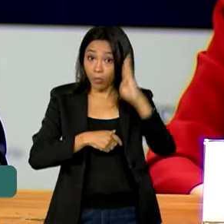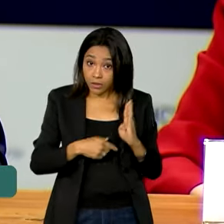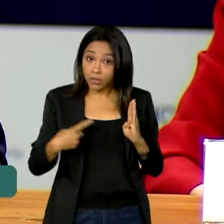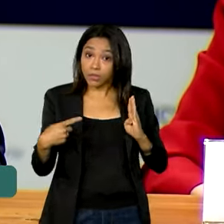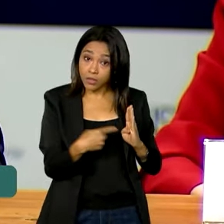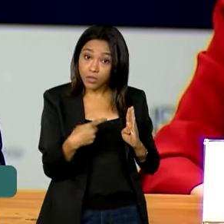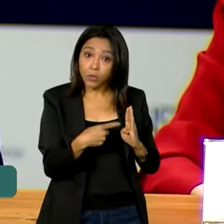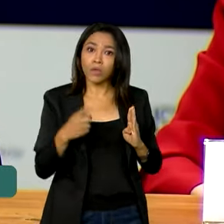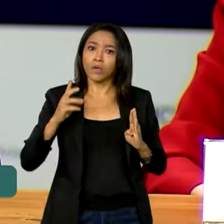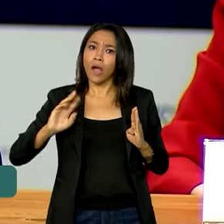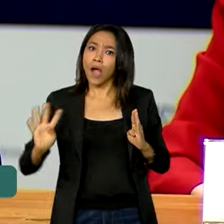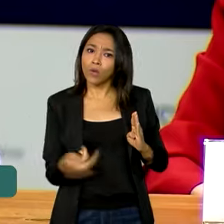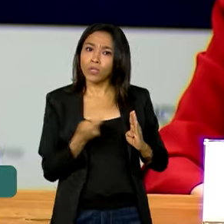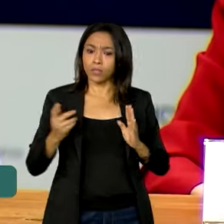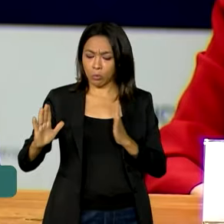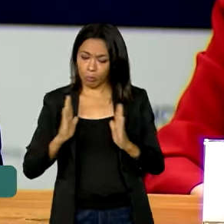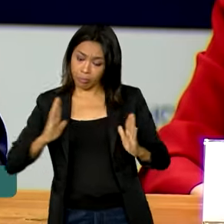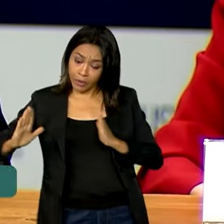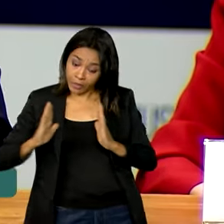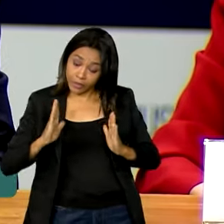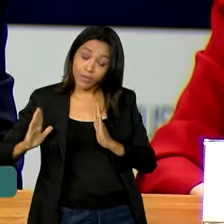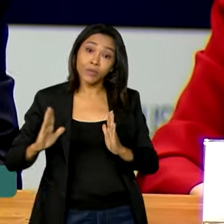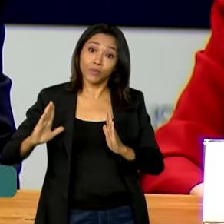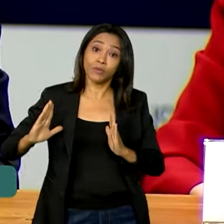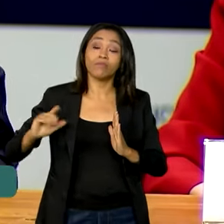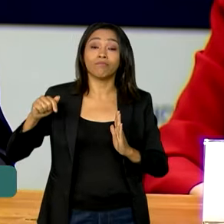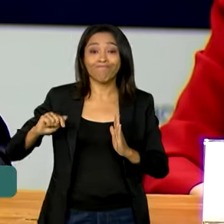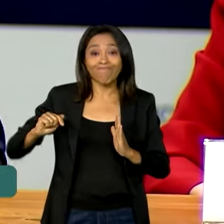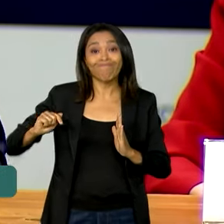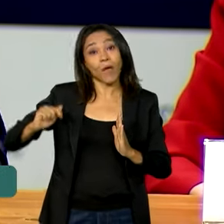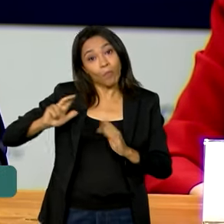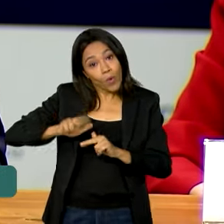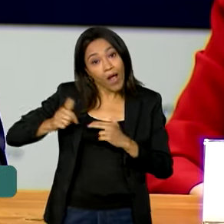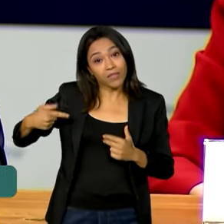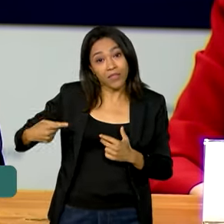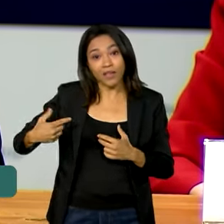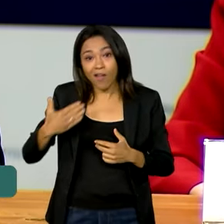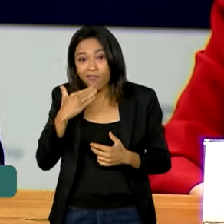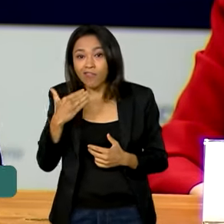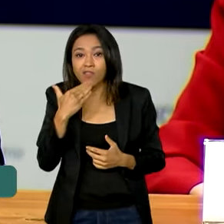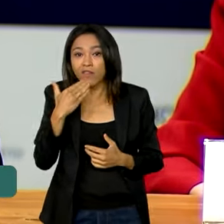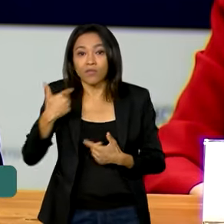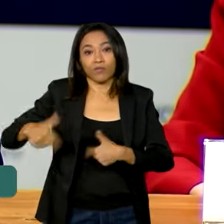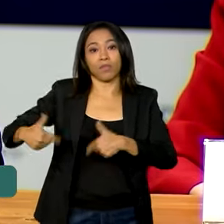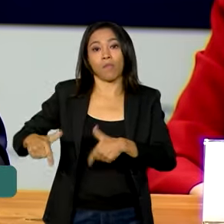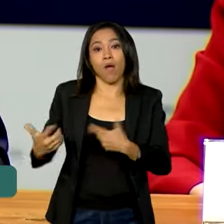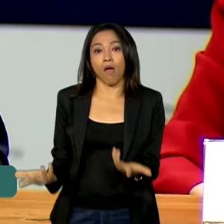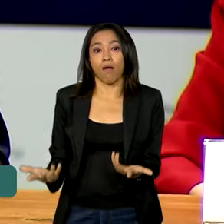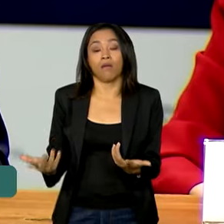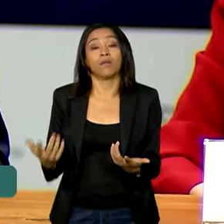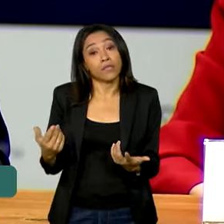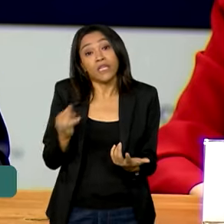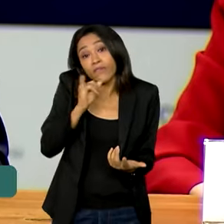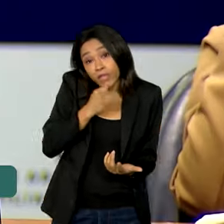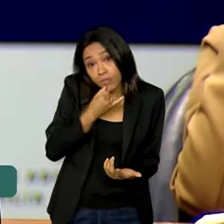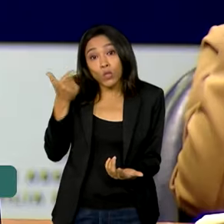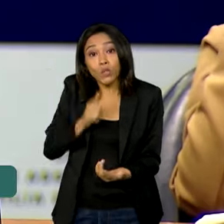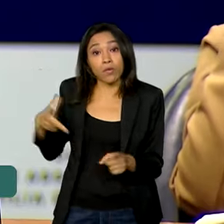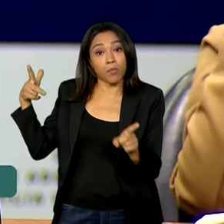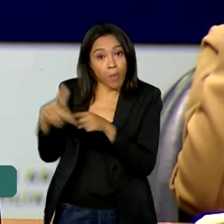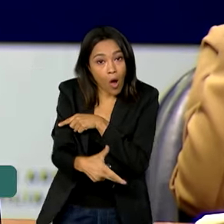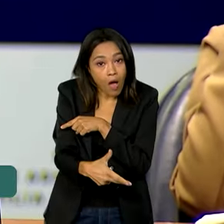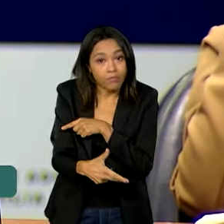por um período caracterizado justamente por essa precarização e, felizmente, conseguimos interrompê-lo.